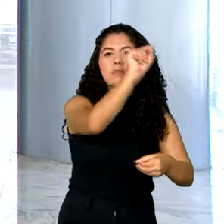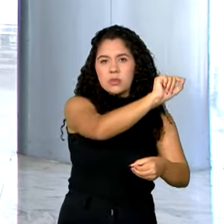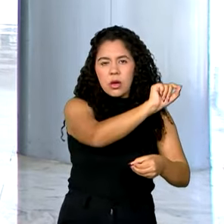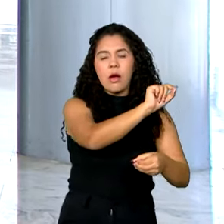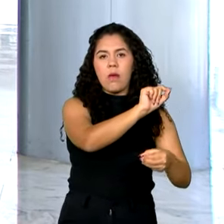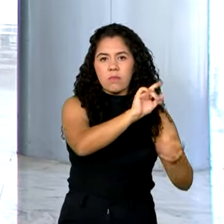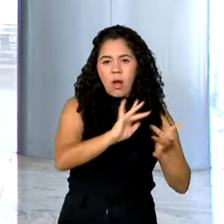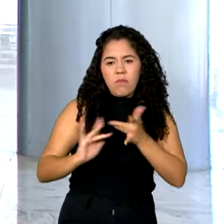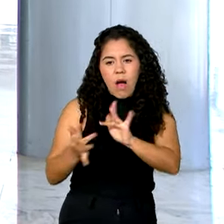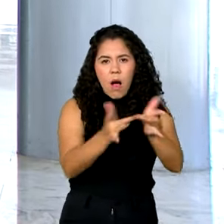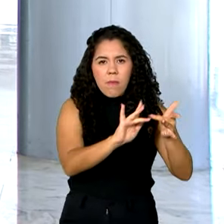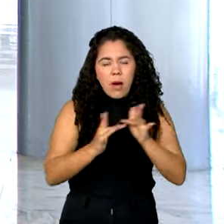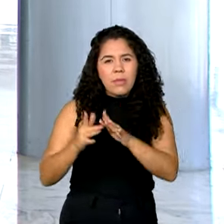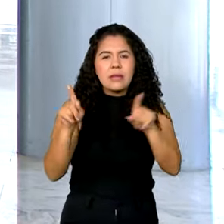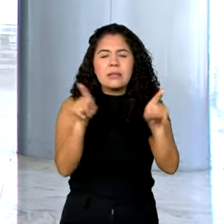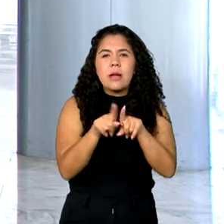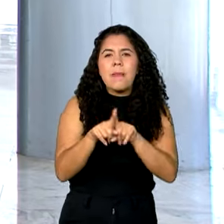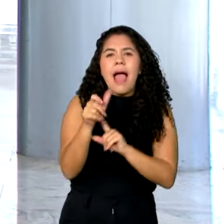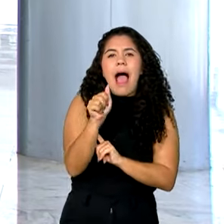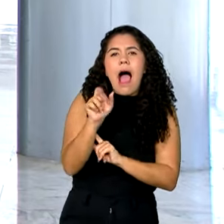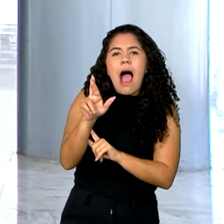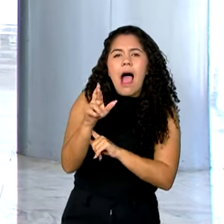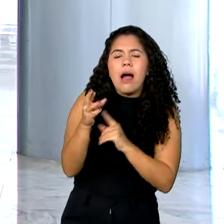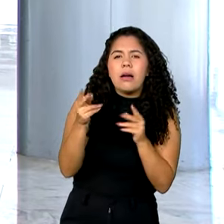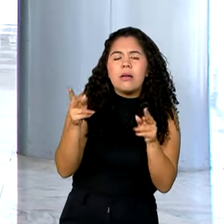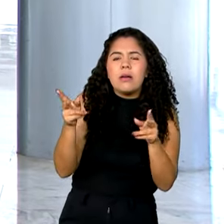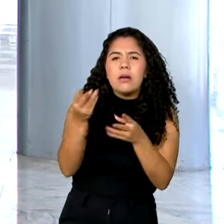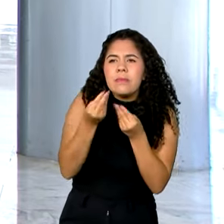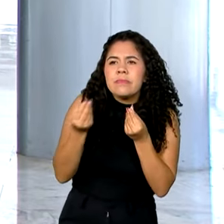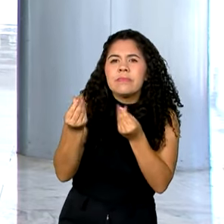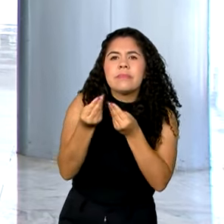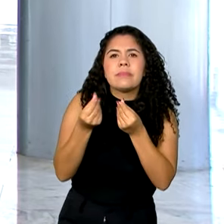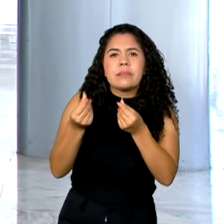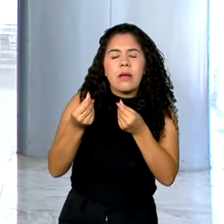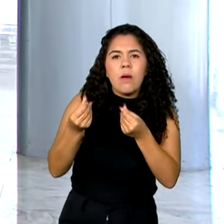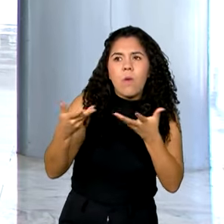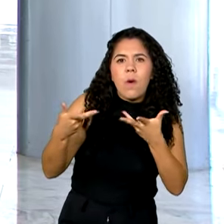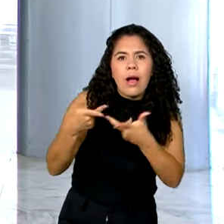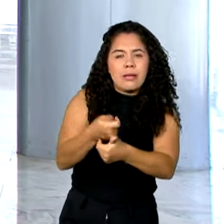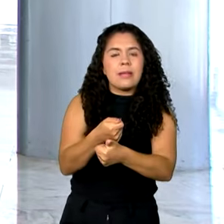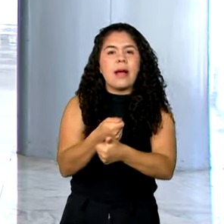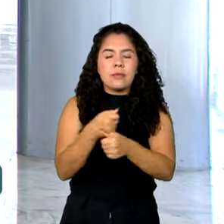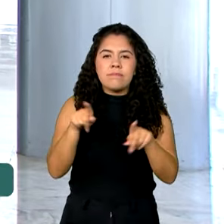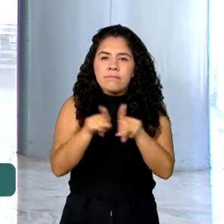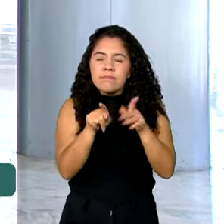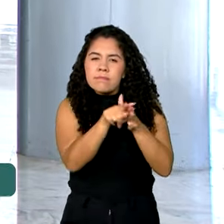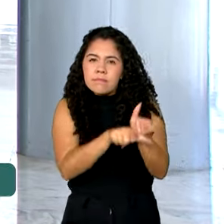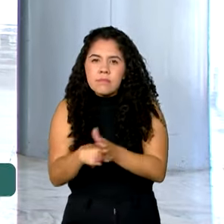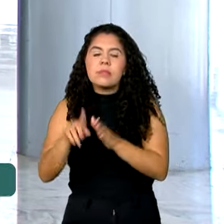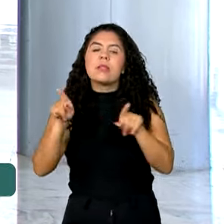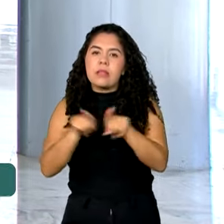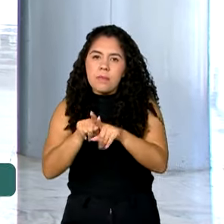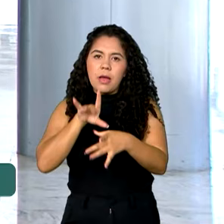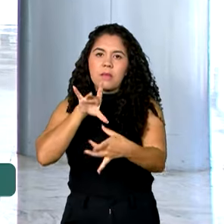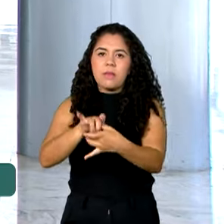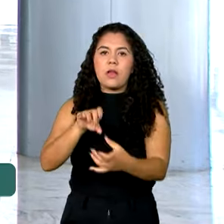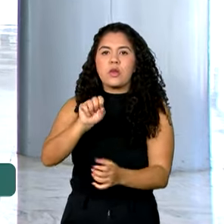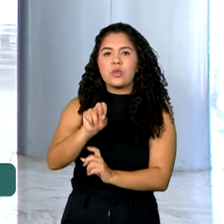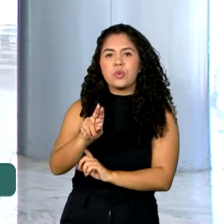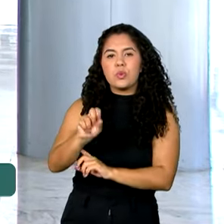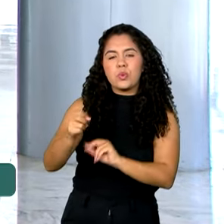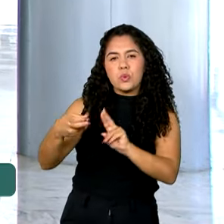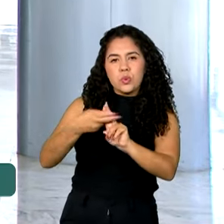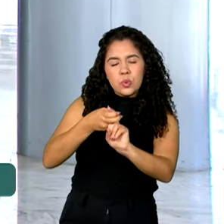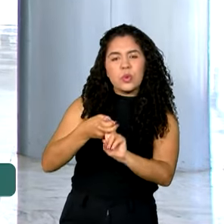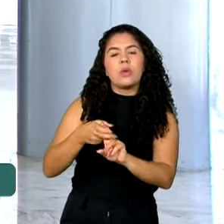constante da qualidade do ar, o Ministério está disponibilizando profissionais da Força Nacional do SUS para visitar os